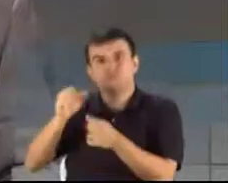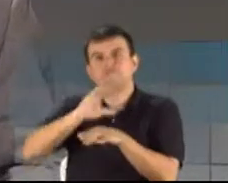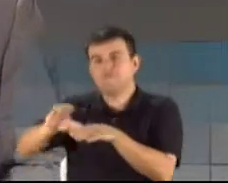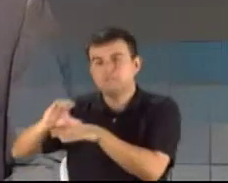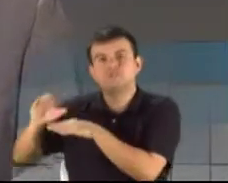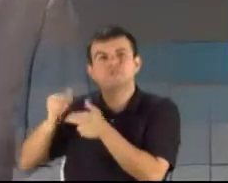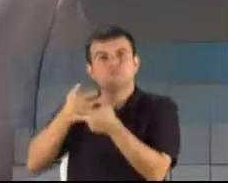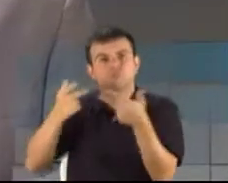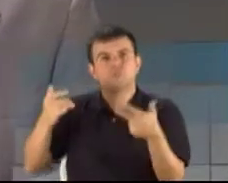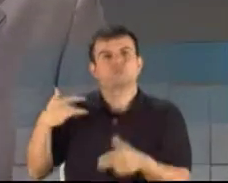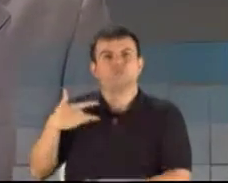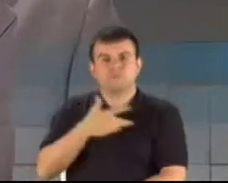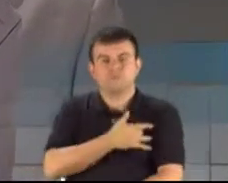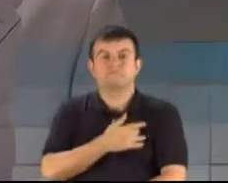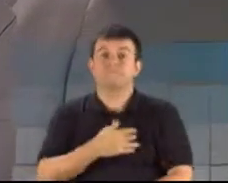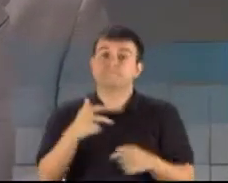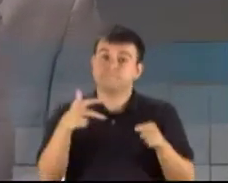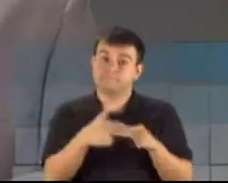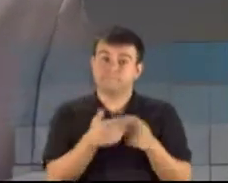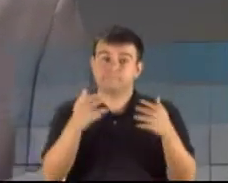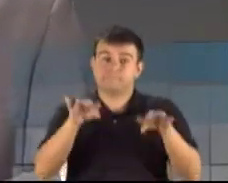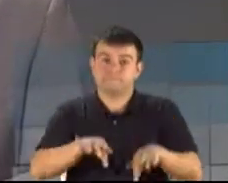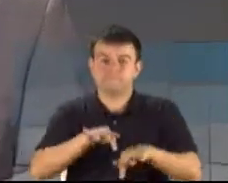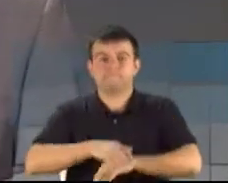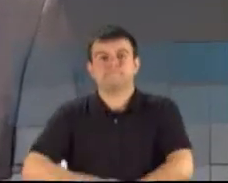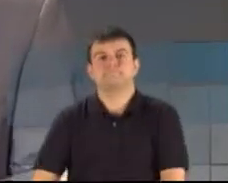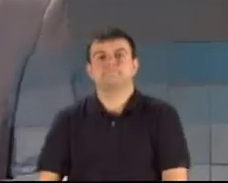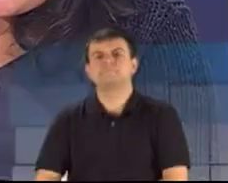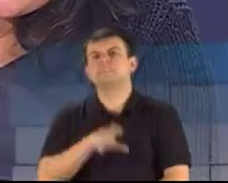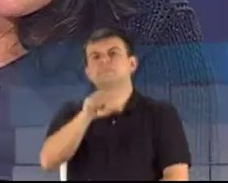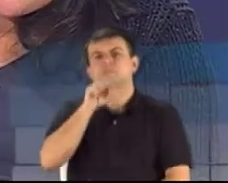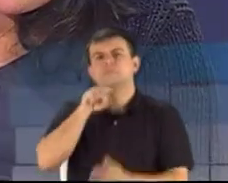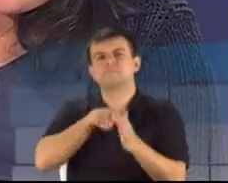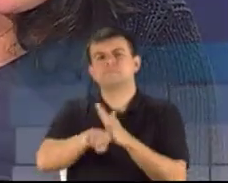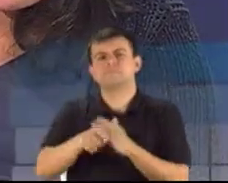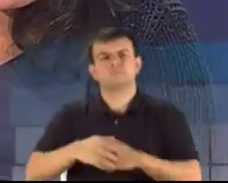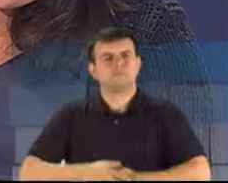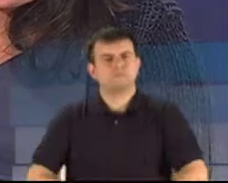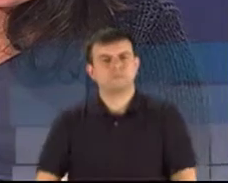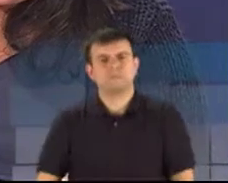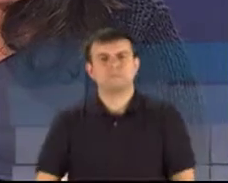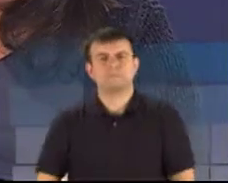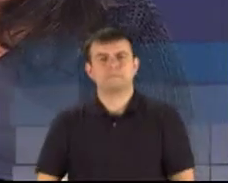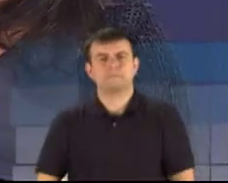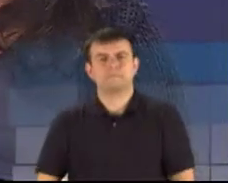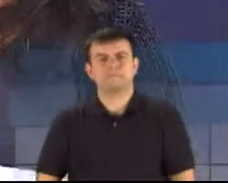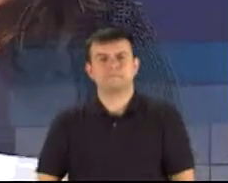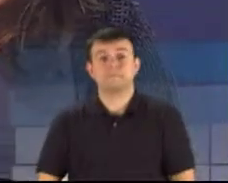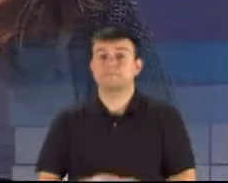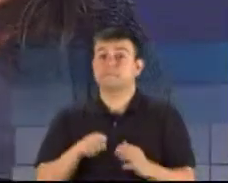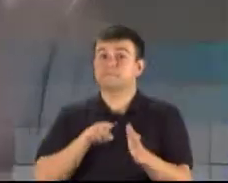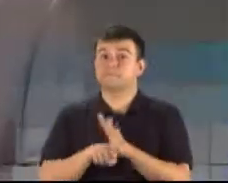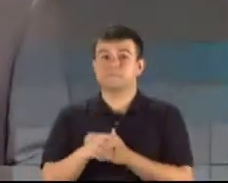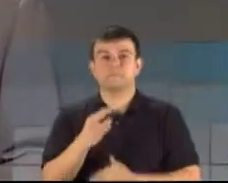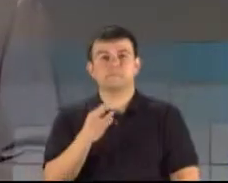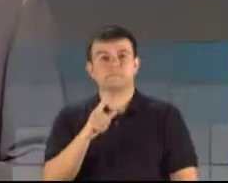Agora a candidata Gabi Tolotti, quem a senhora escolhe para responder a sua pergunta? Eu queria perguntar para o senhor Flávio Gomes, vice do Vieira.